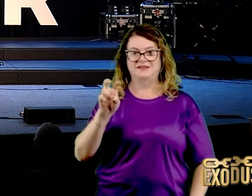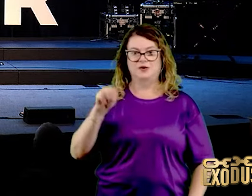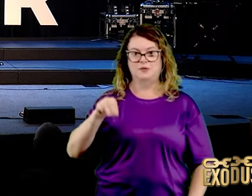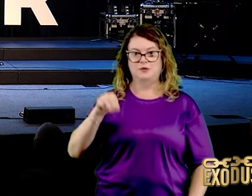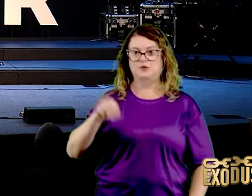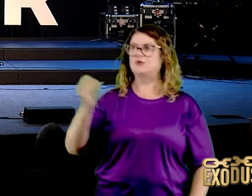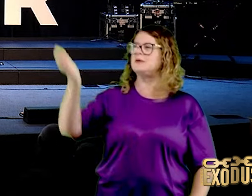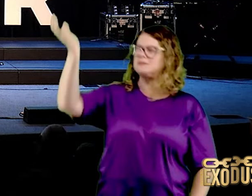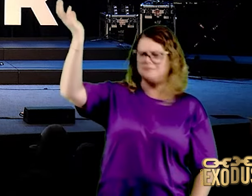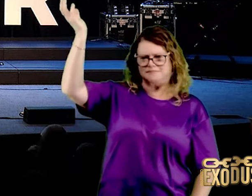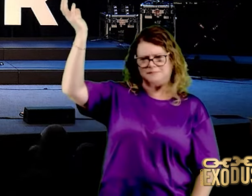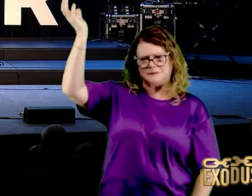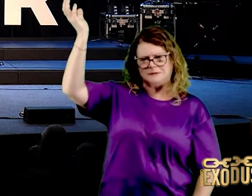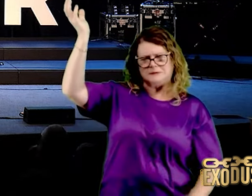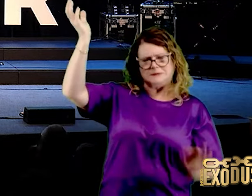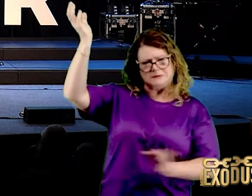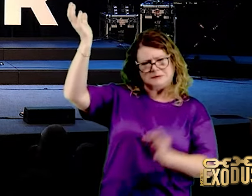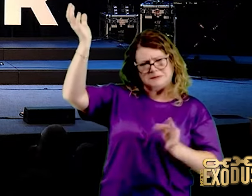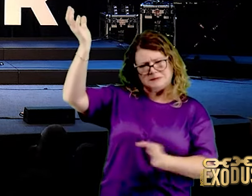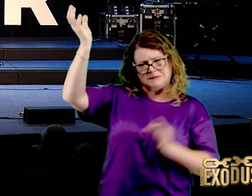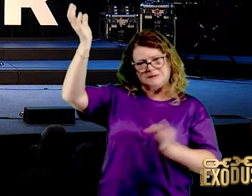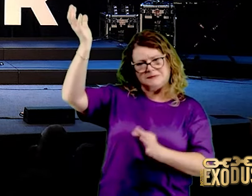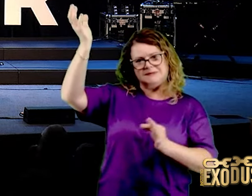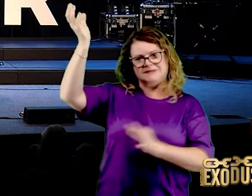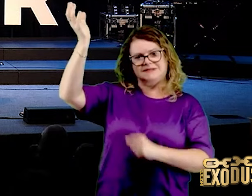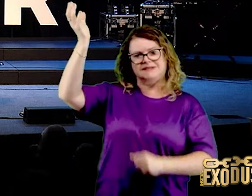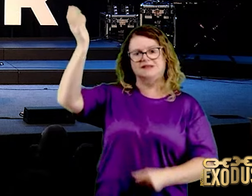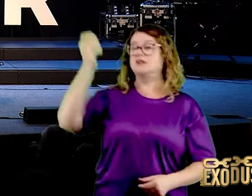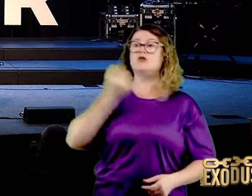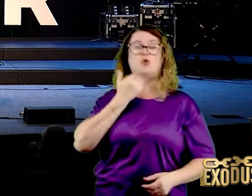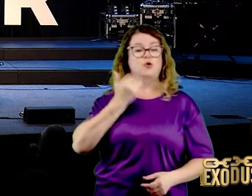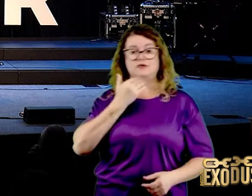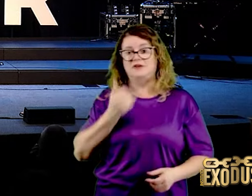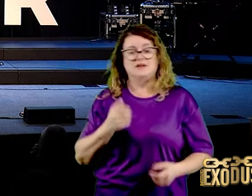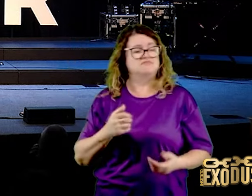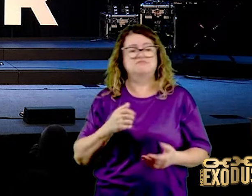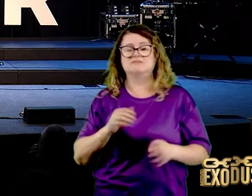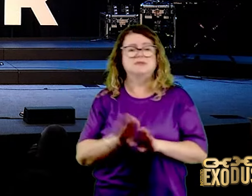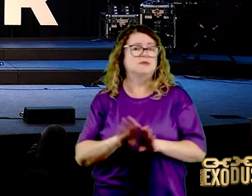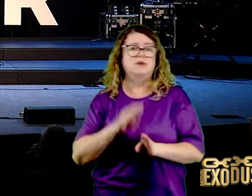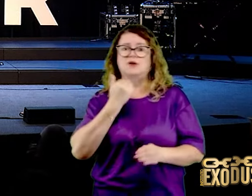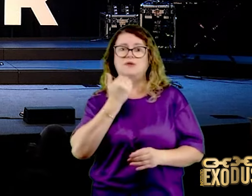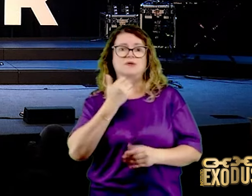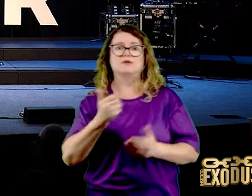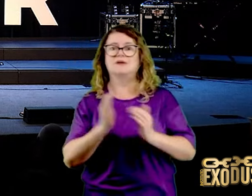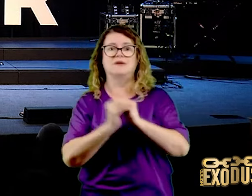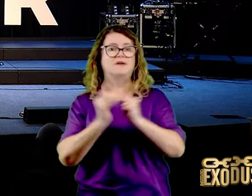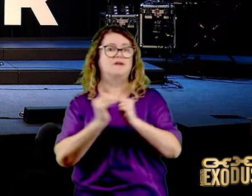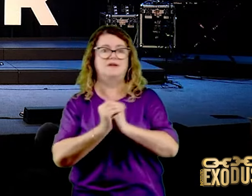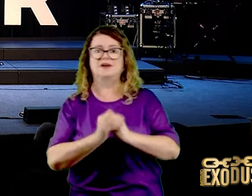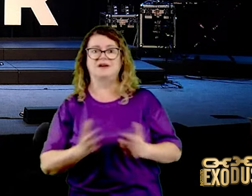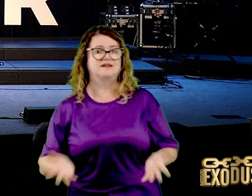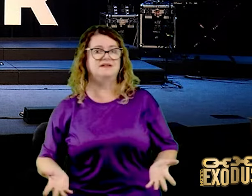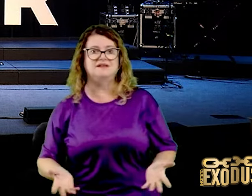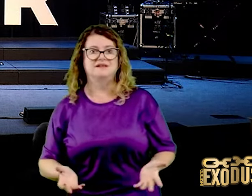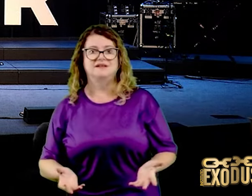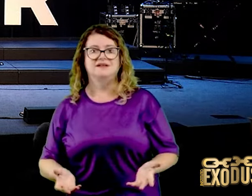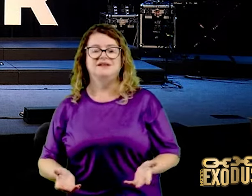é que faz a guerra fácil, eles estavam exaustos, mas saíram o quê gente? Diga vencedores,